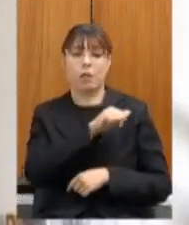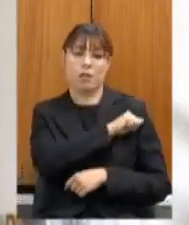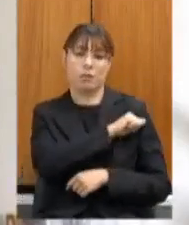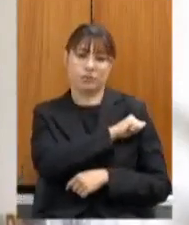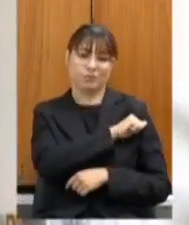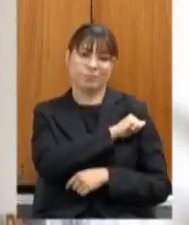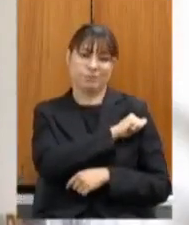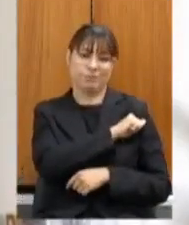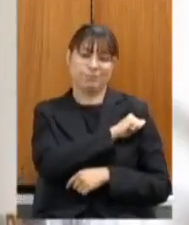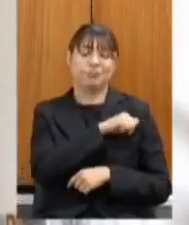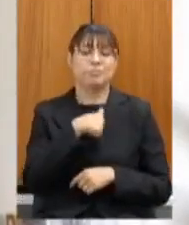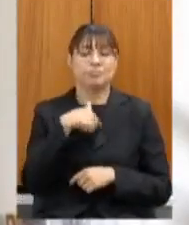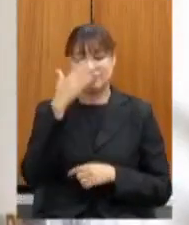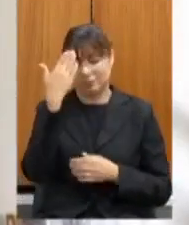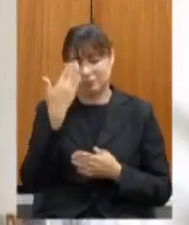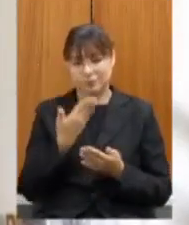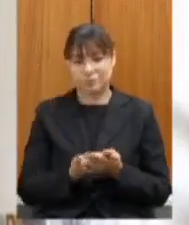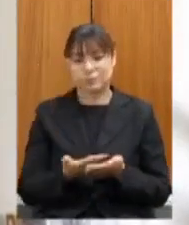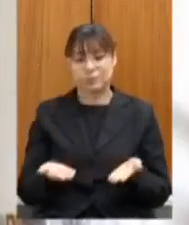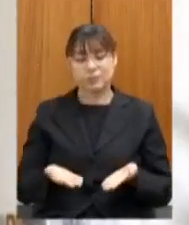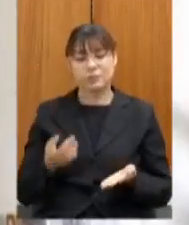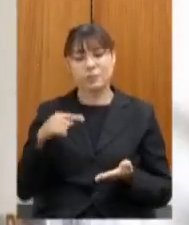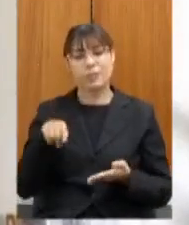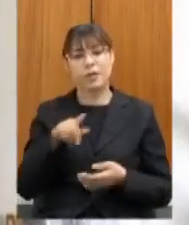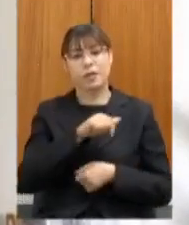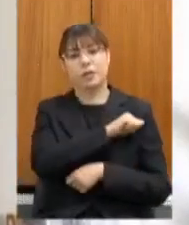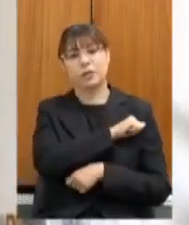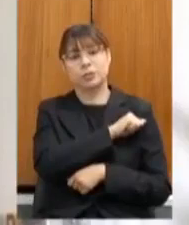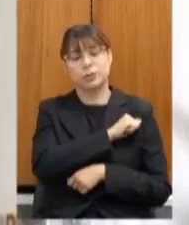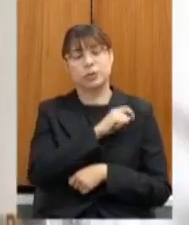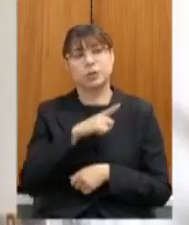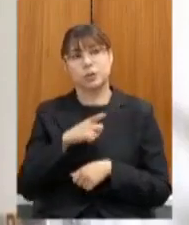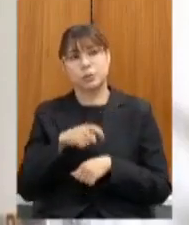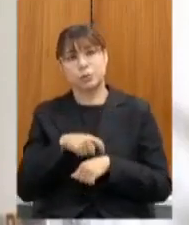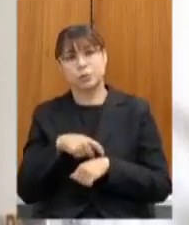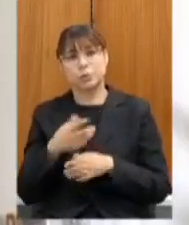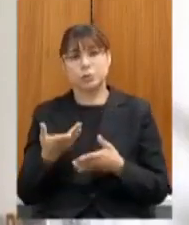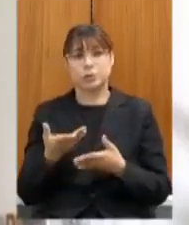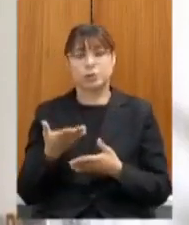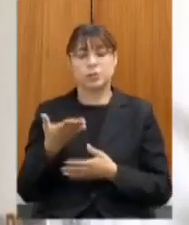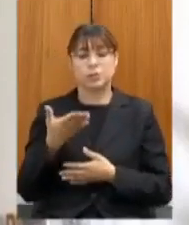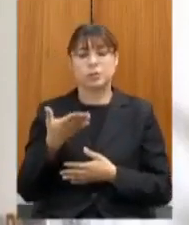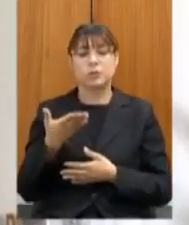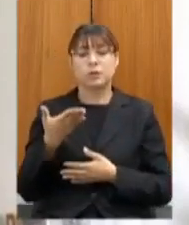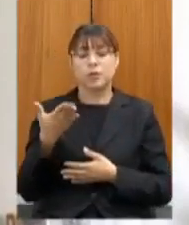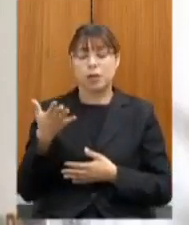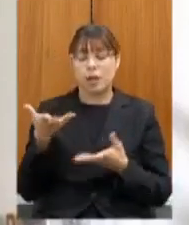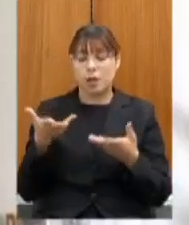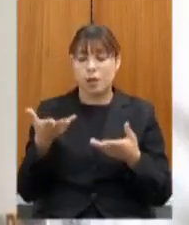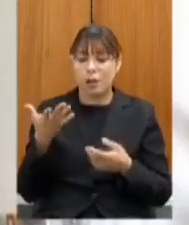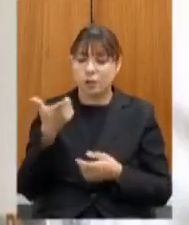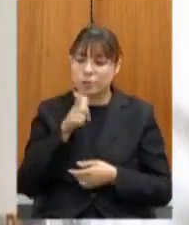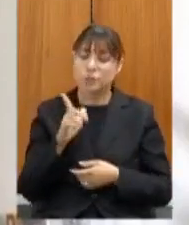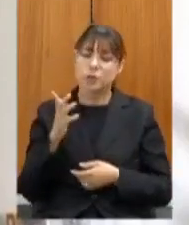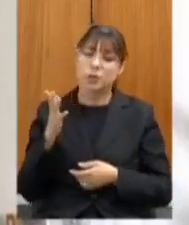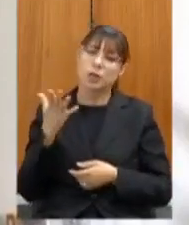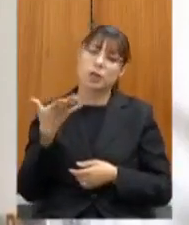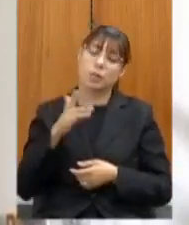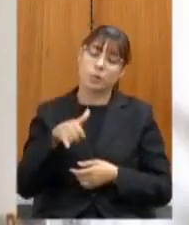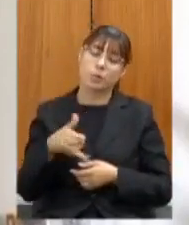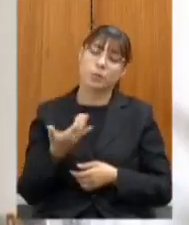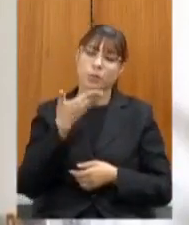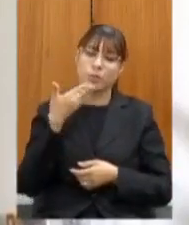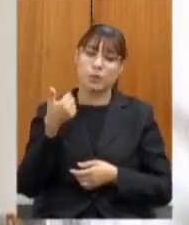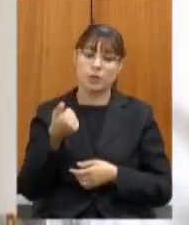eu acredito né que agora eles estão numa fase de melhor aproveitamento apesar de toda a